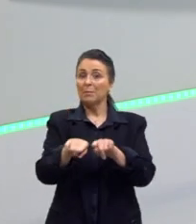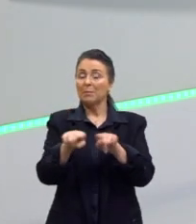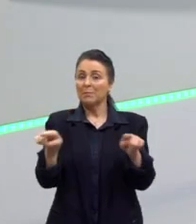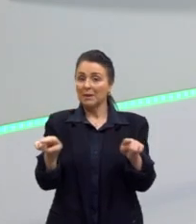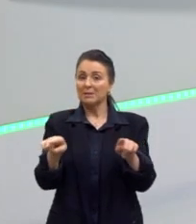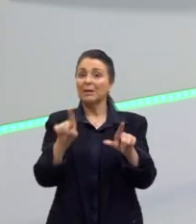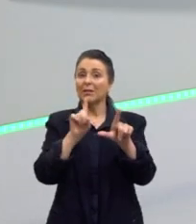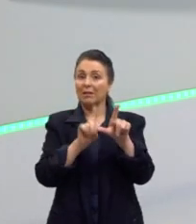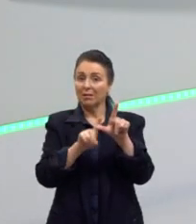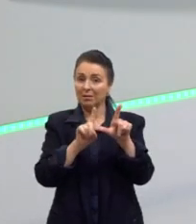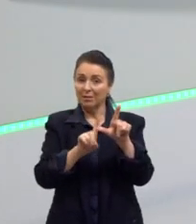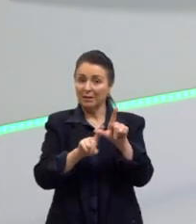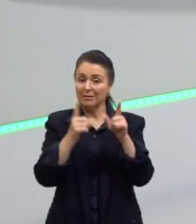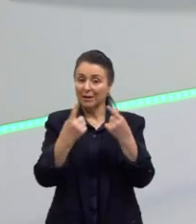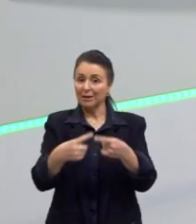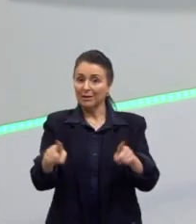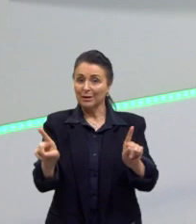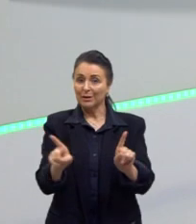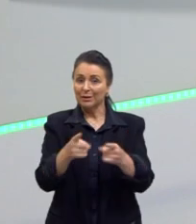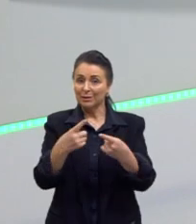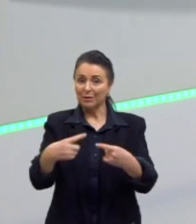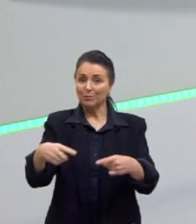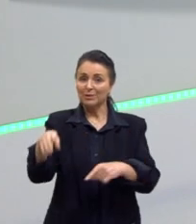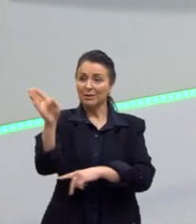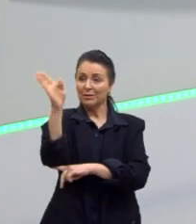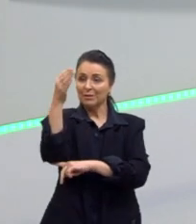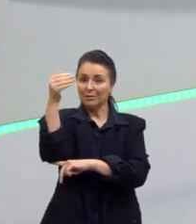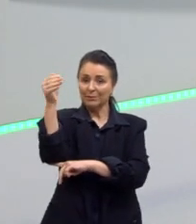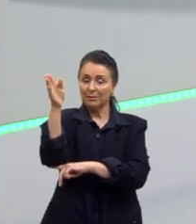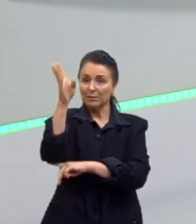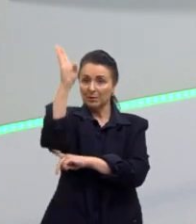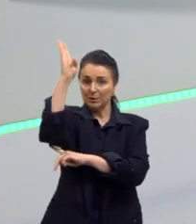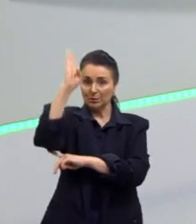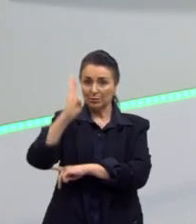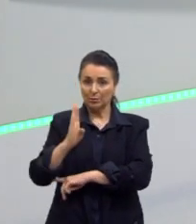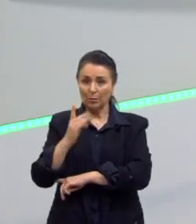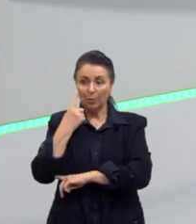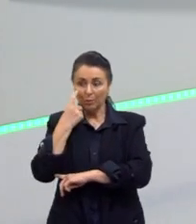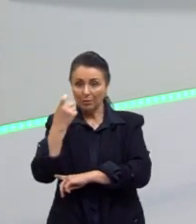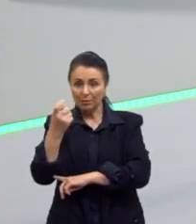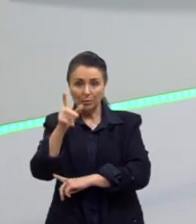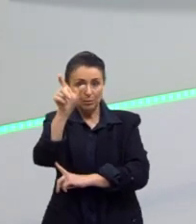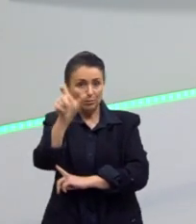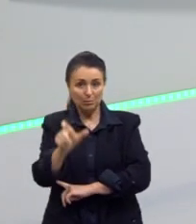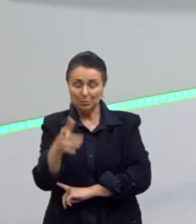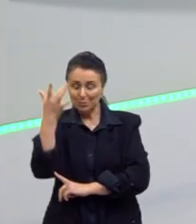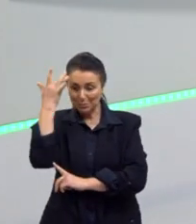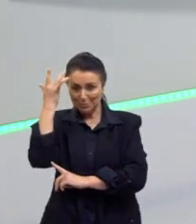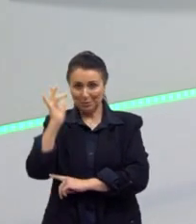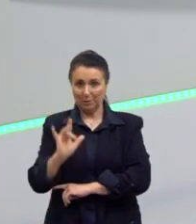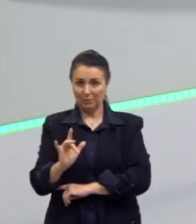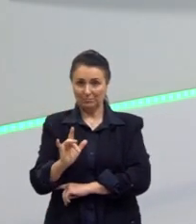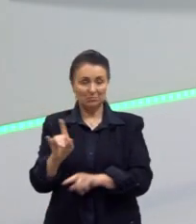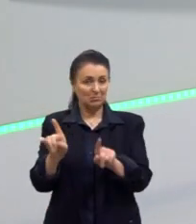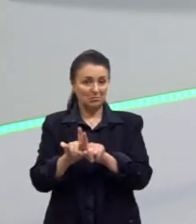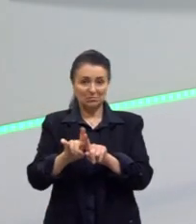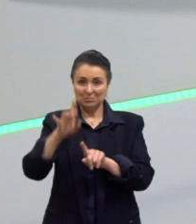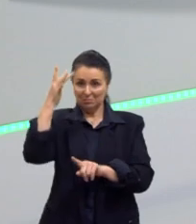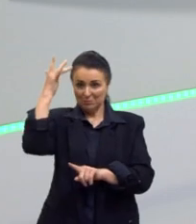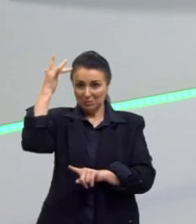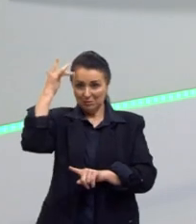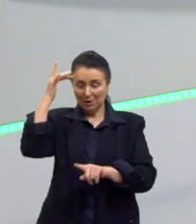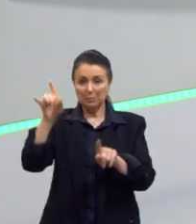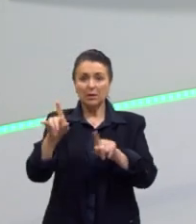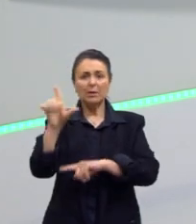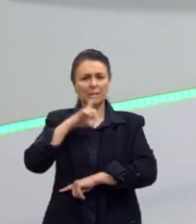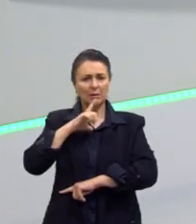é da letra, do Hino à Bandeira. Isso é uma curiosidade que muitas vezes as pessoas não sabem, e também não sabem que é comemorado